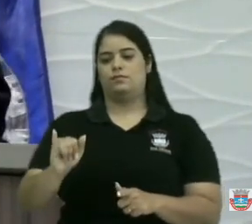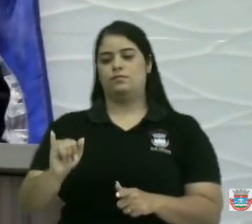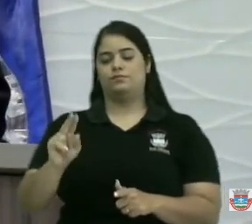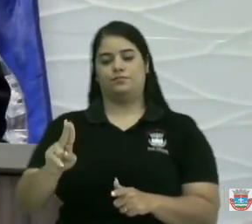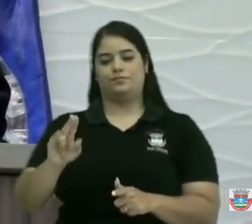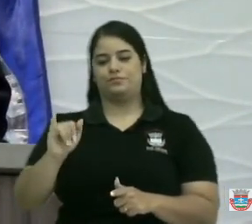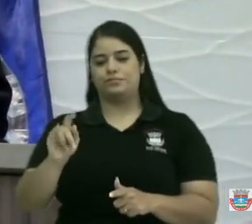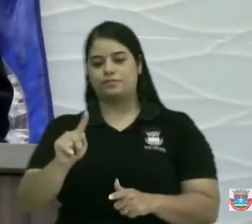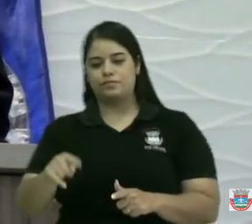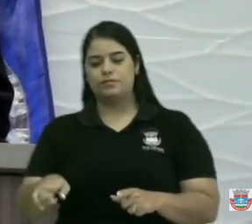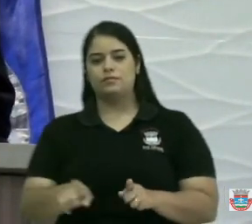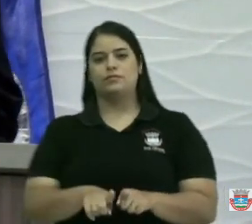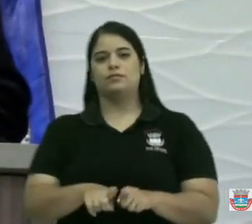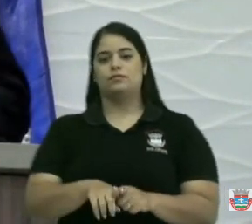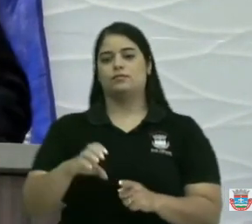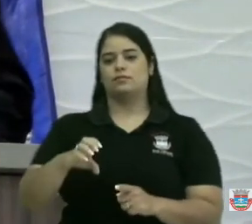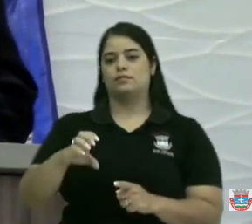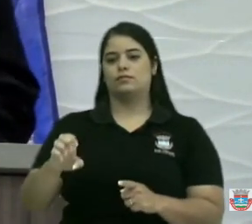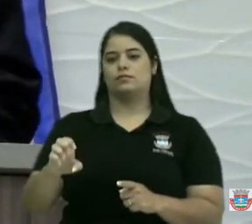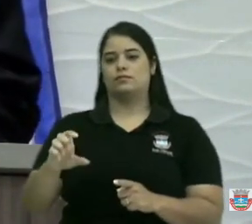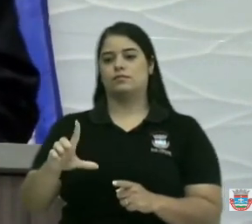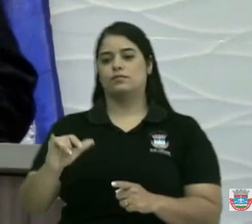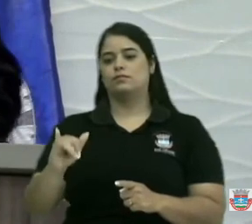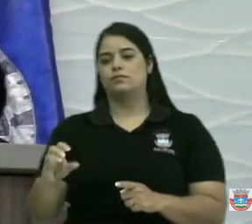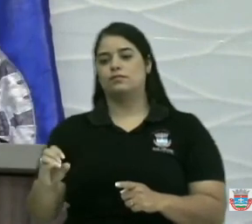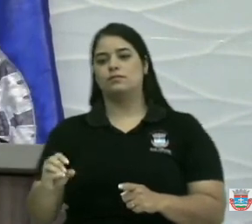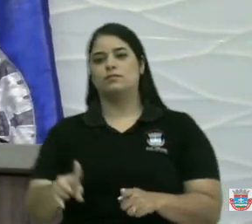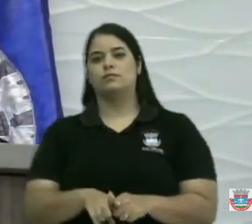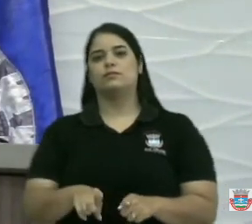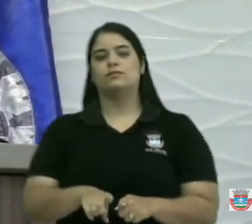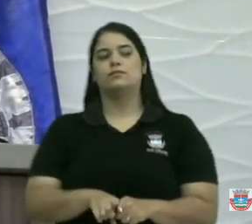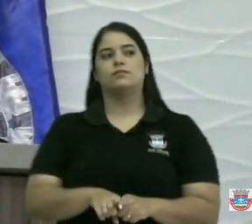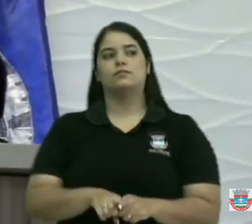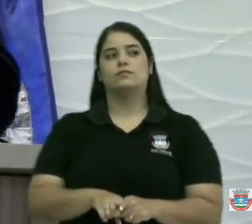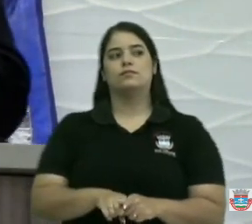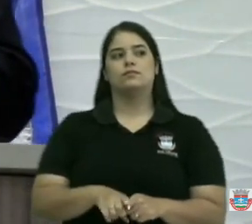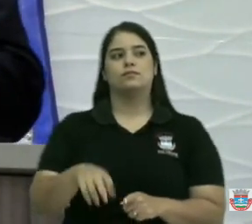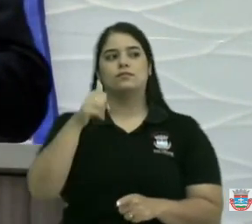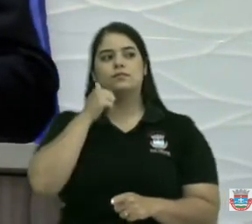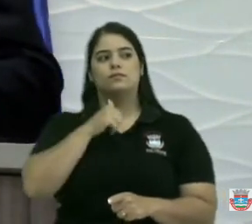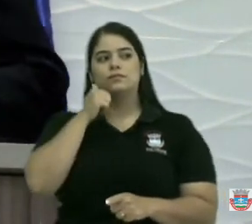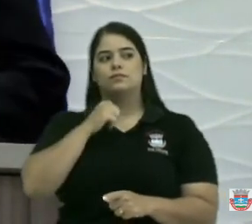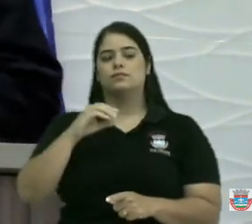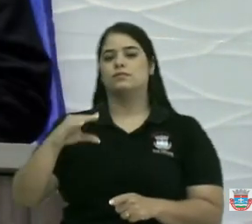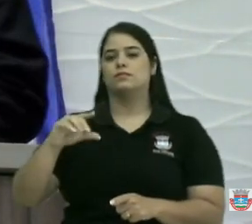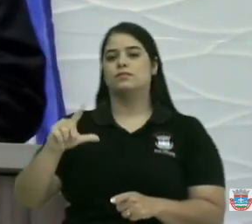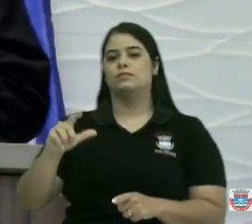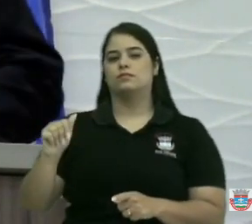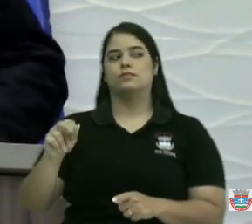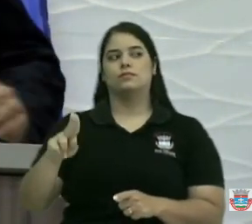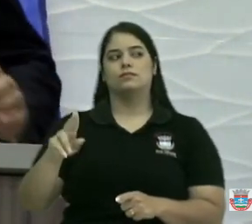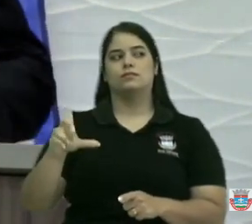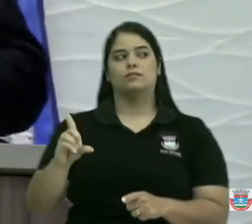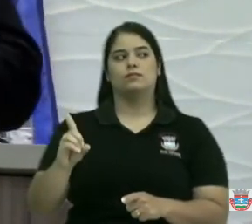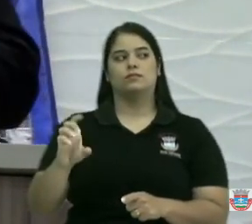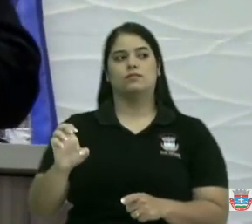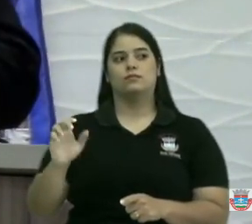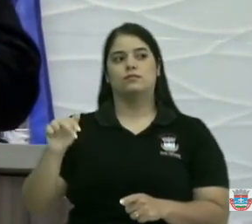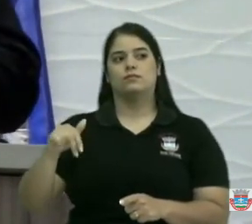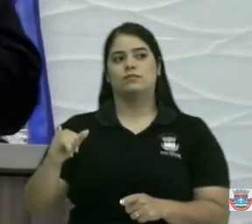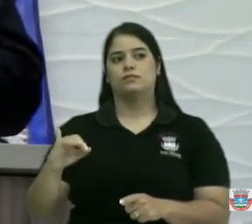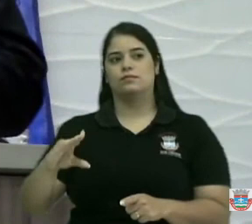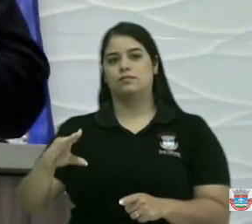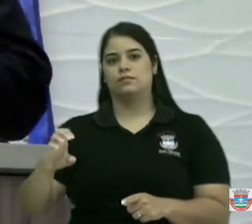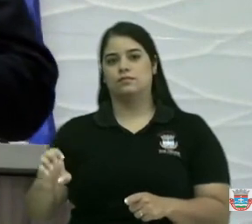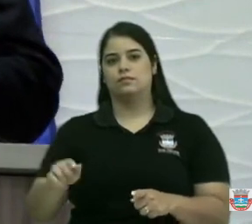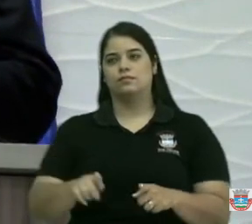a Célio do Mercado, a minha comadre Valdenice, Dona Gorete do Alto Santiago, ao pessoal